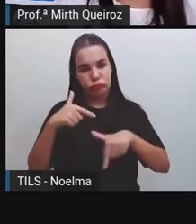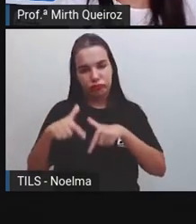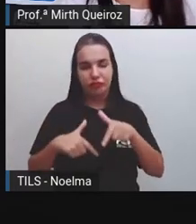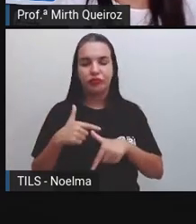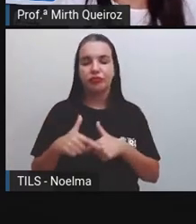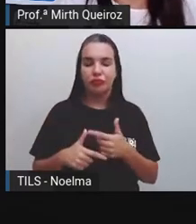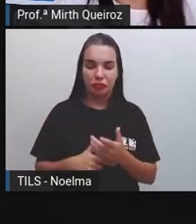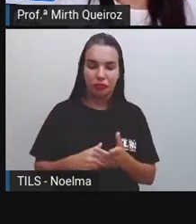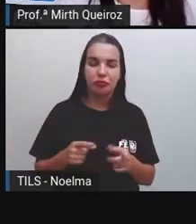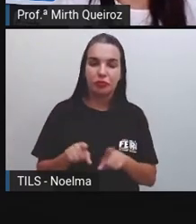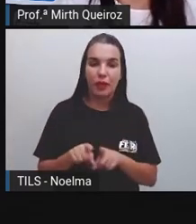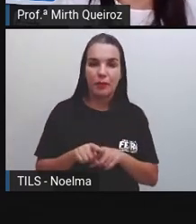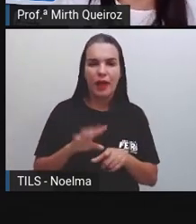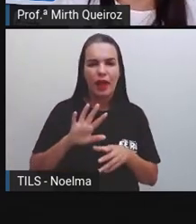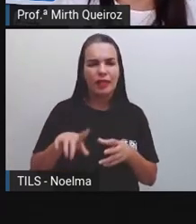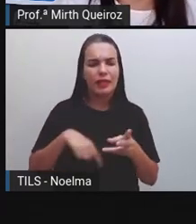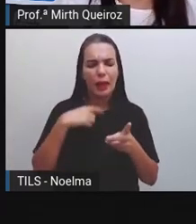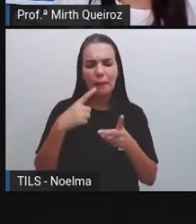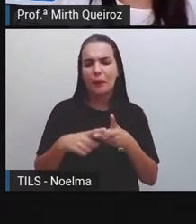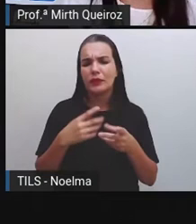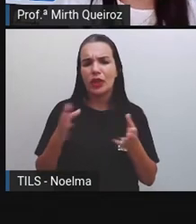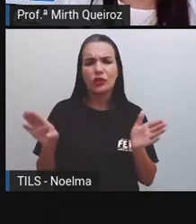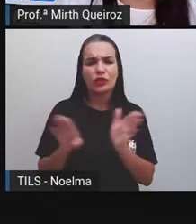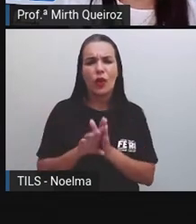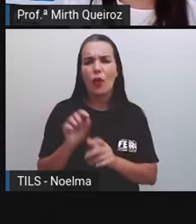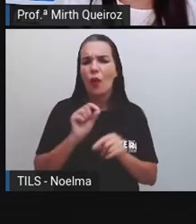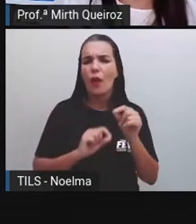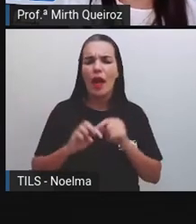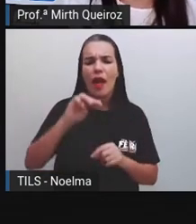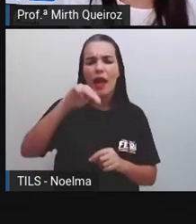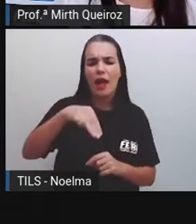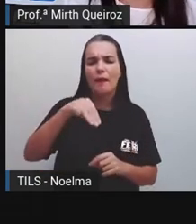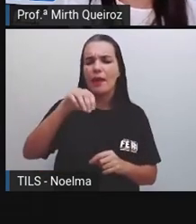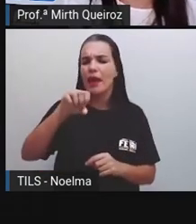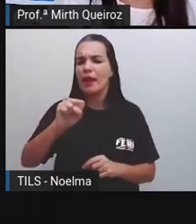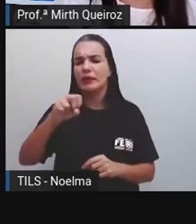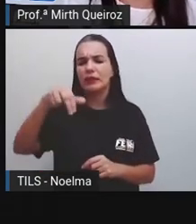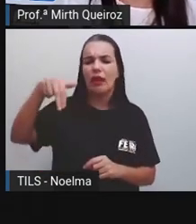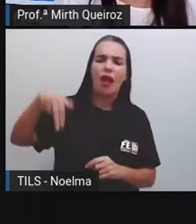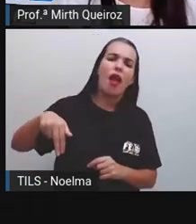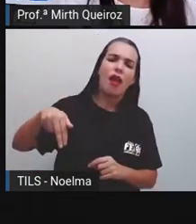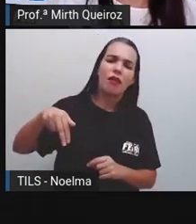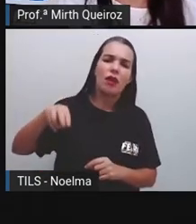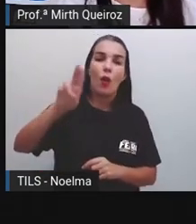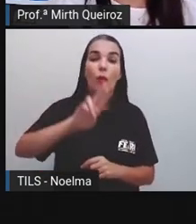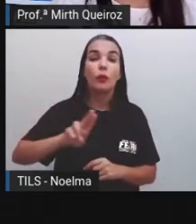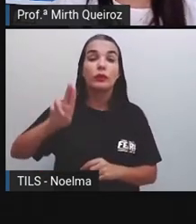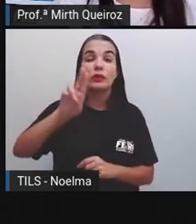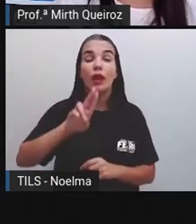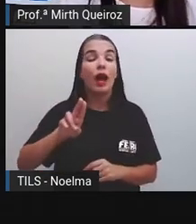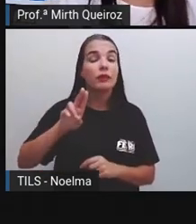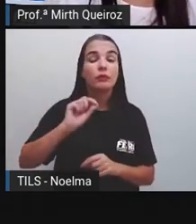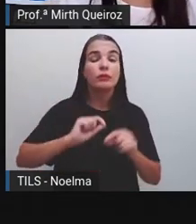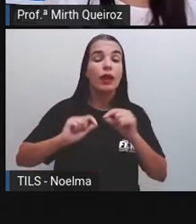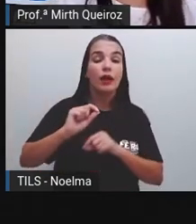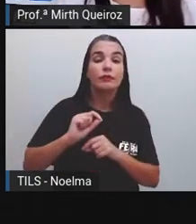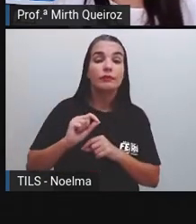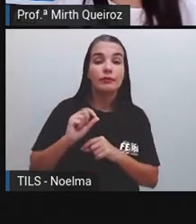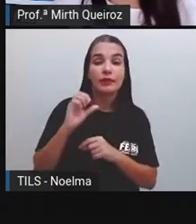Redes sociais Vamos dizer assim Por exemplo O MSN, né? Que era utilizado No início